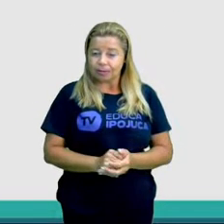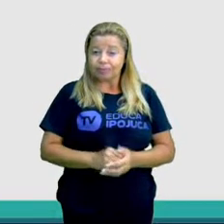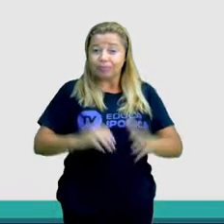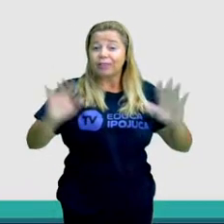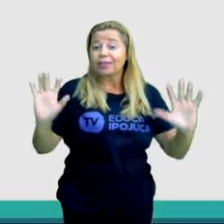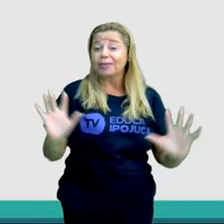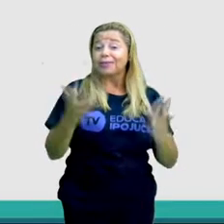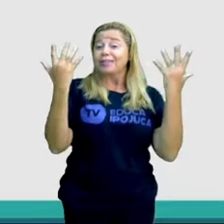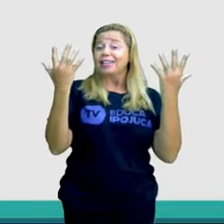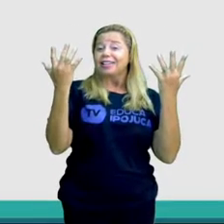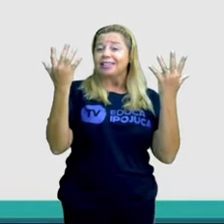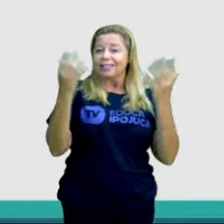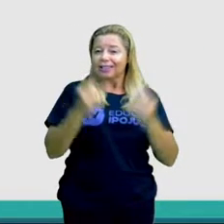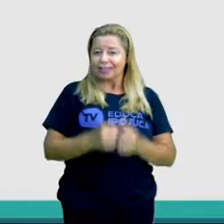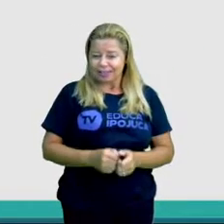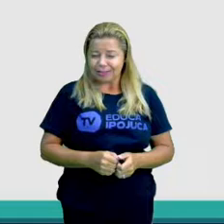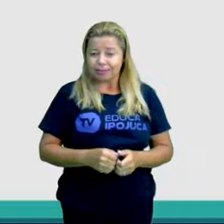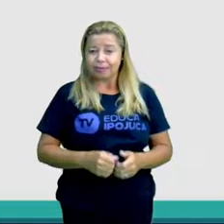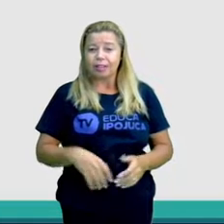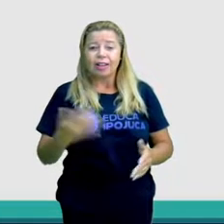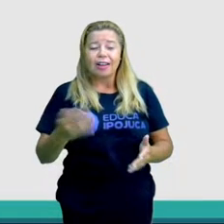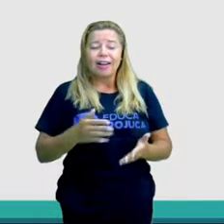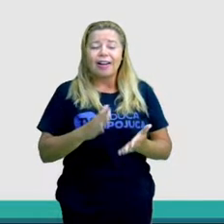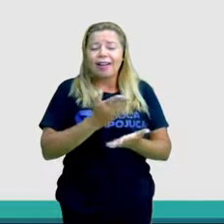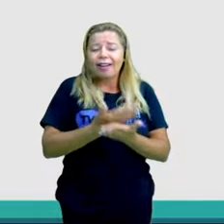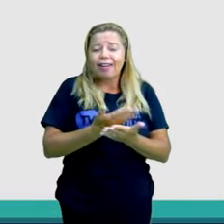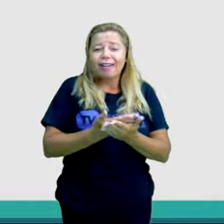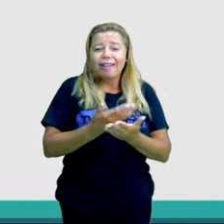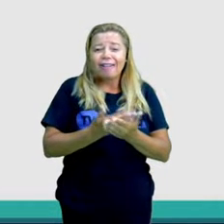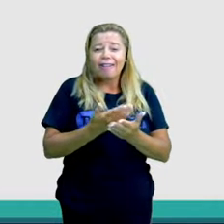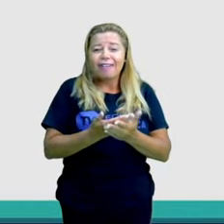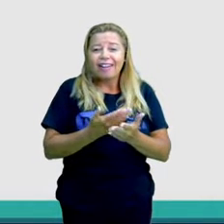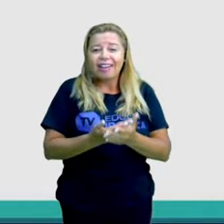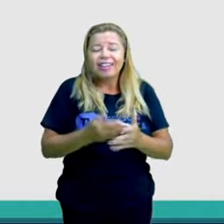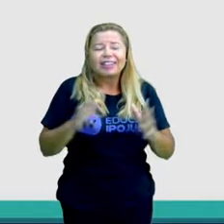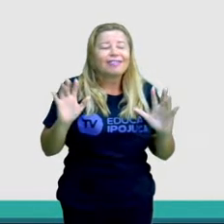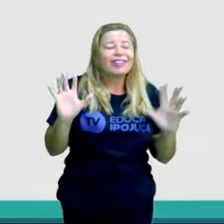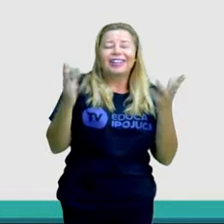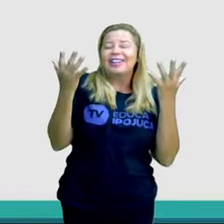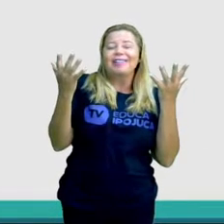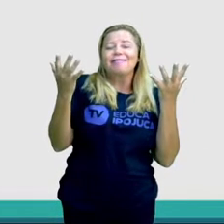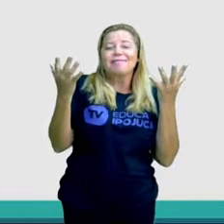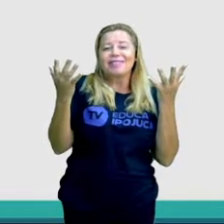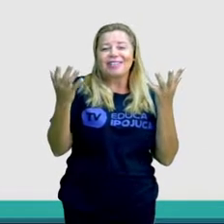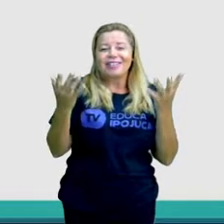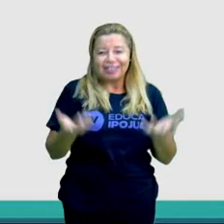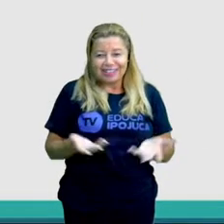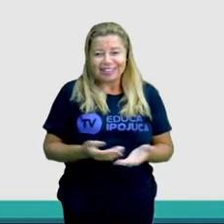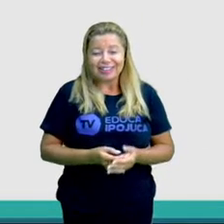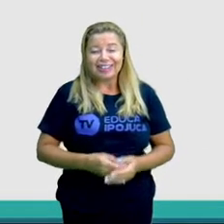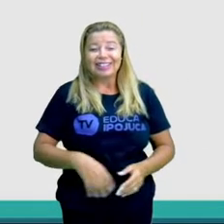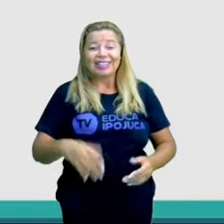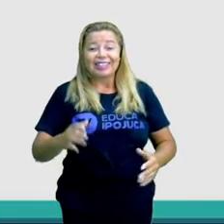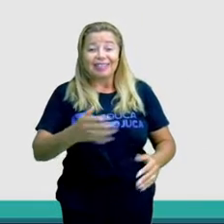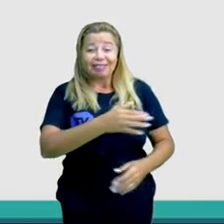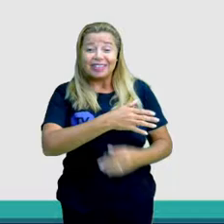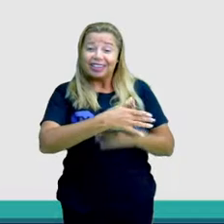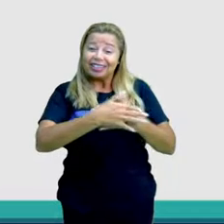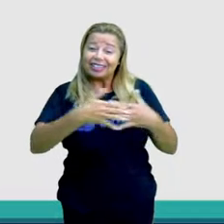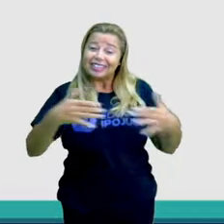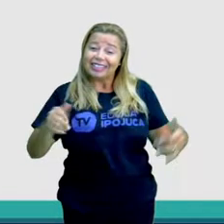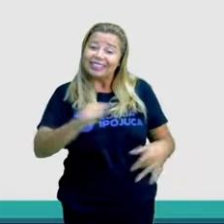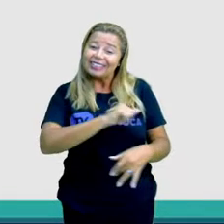comemoração, uma aula de parabéns, uma aula de feliz aniversário para a nossa cidade